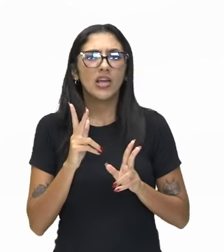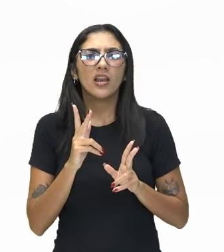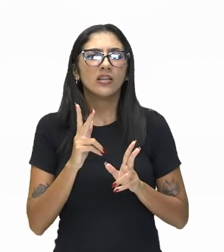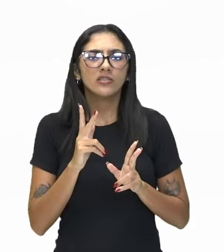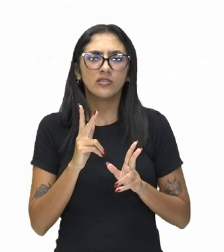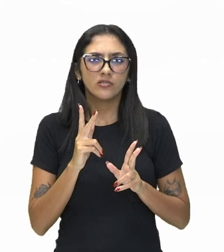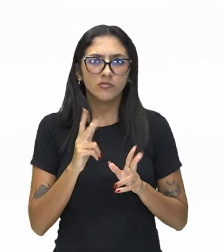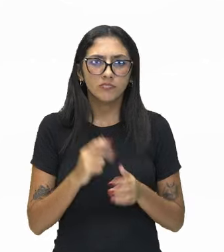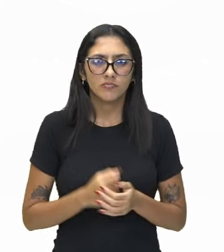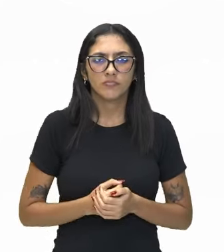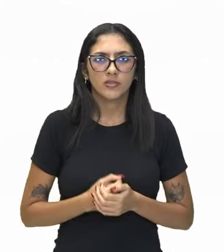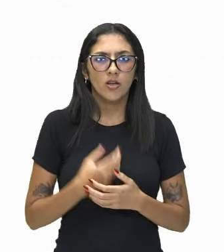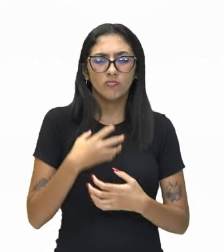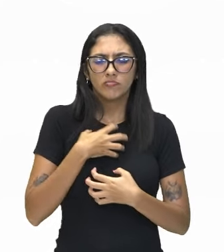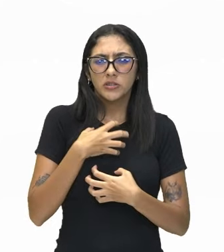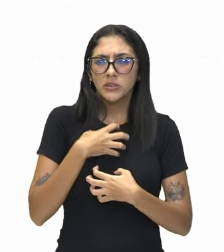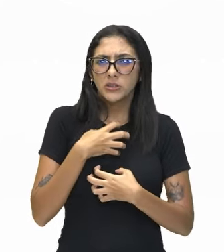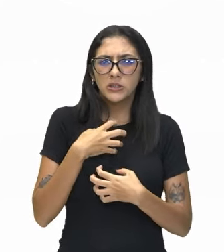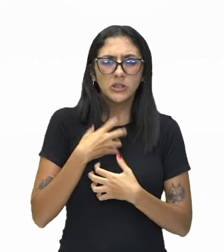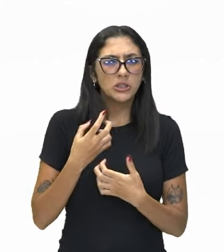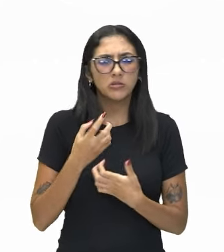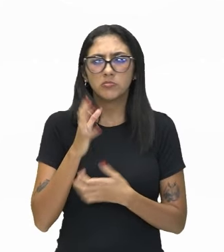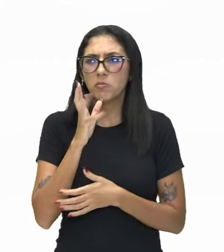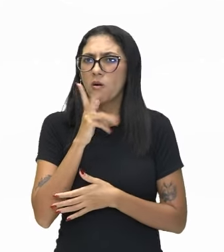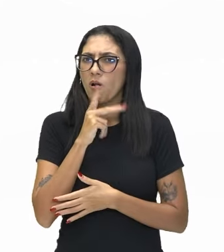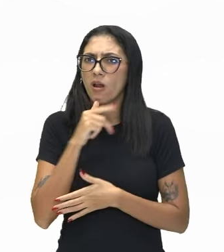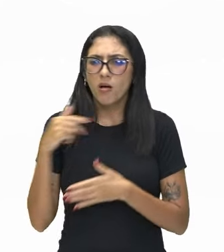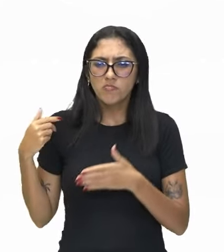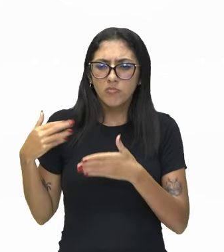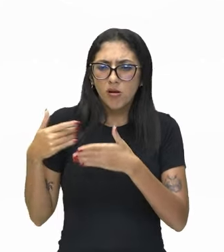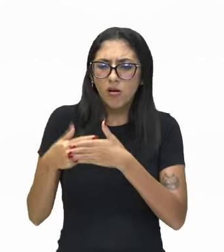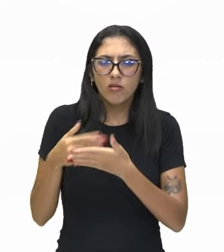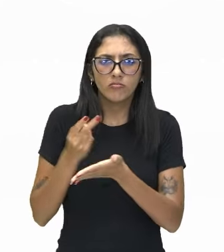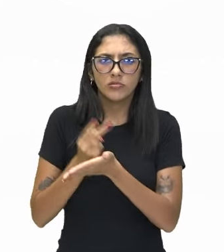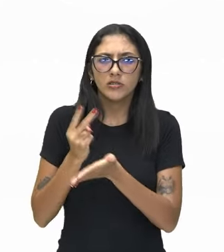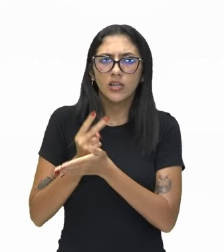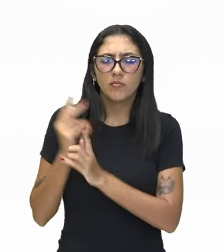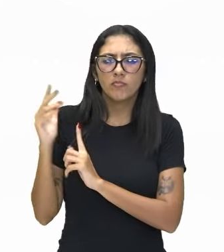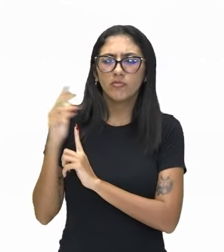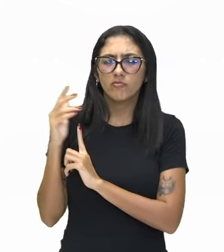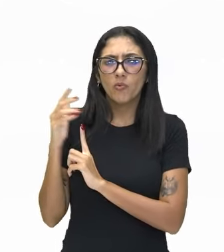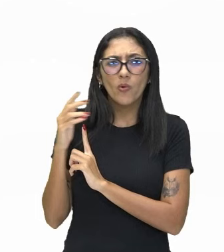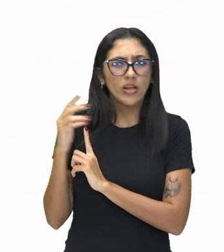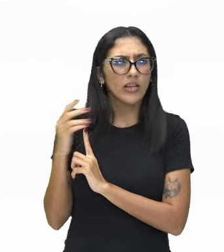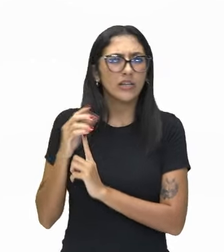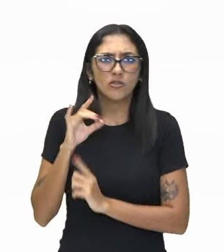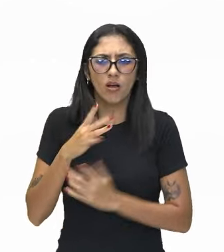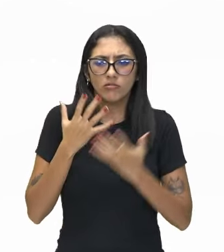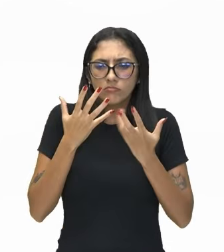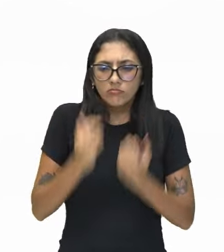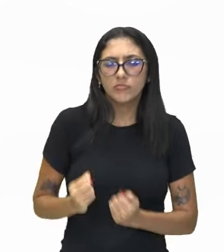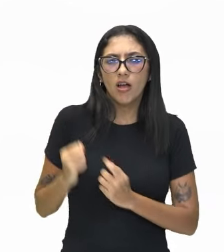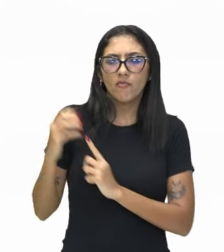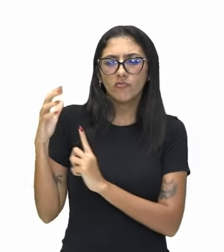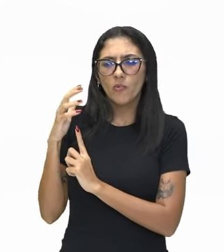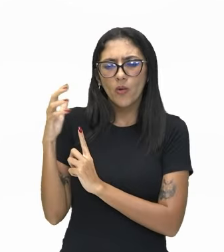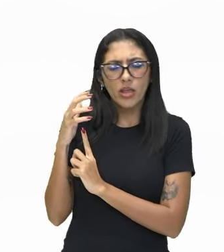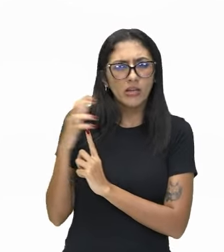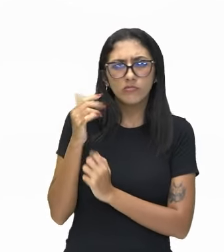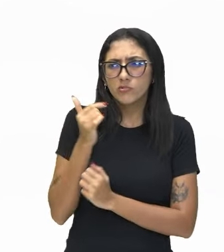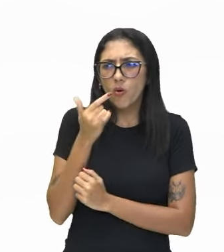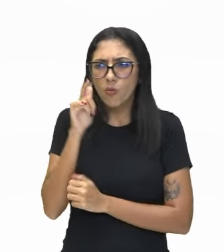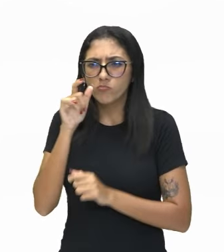dissolvi em atitudes impessoais, o quanto eu fiz o que os outros queriam, o quanto eu